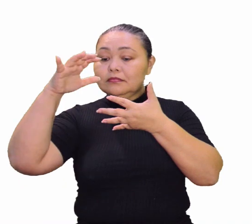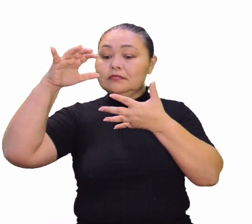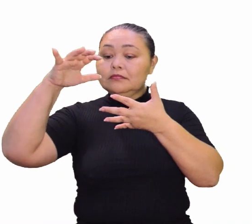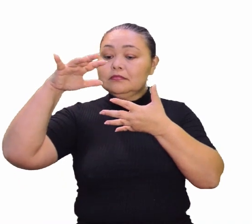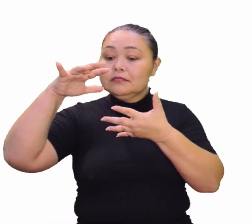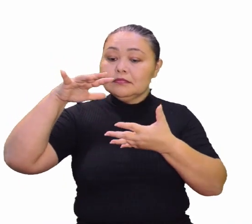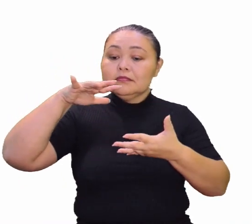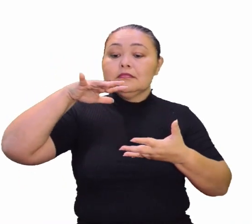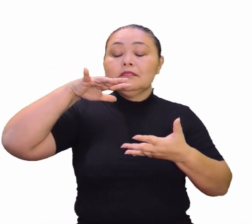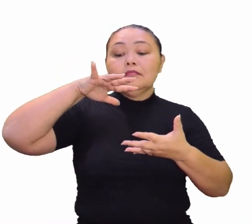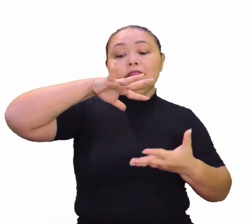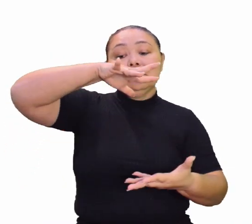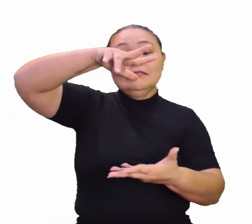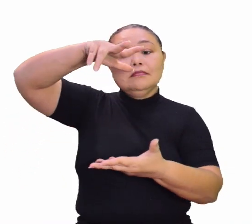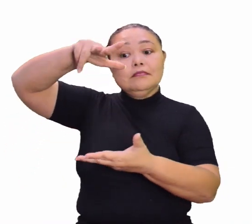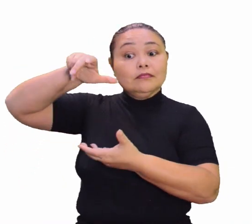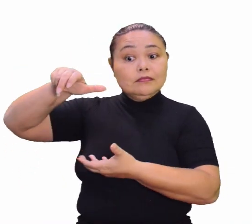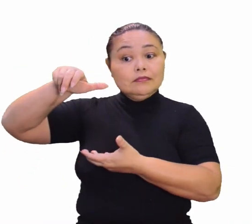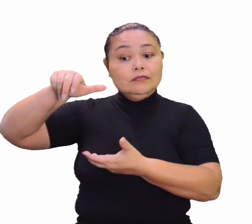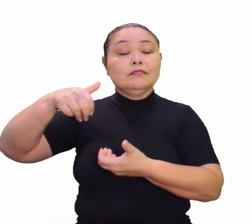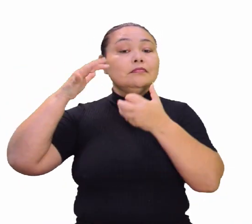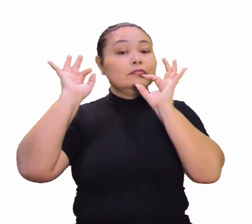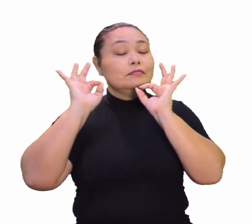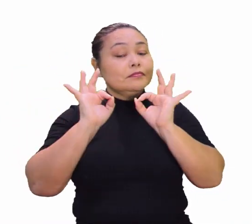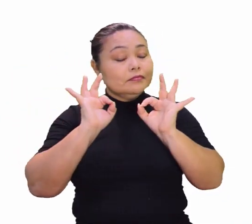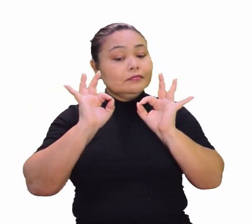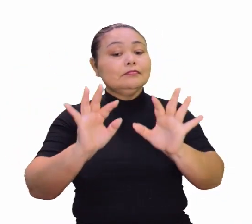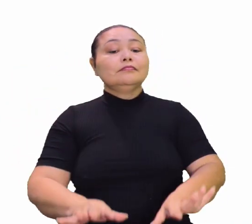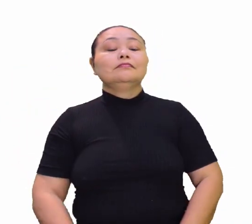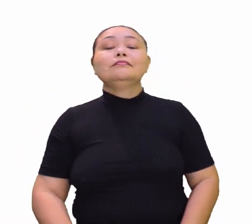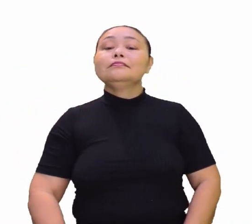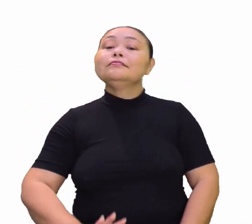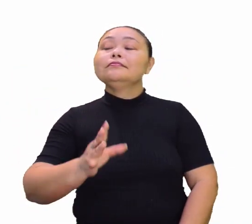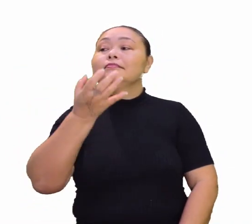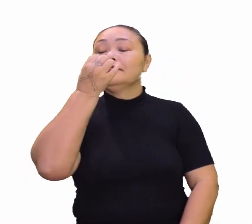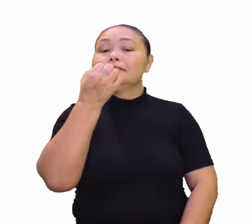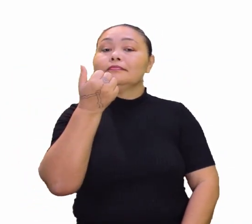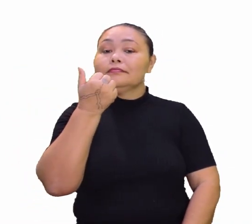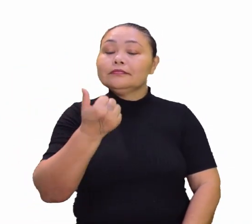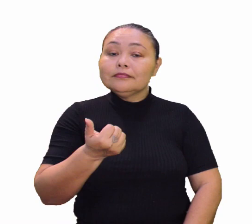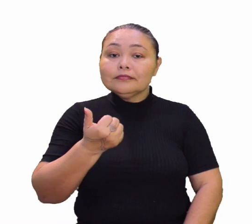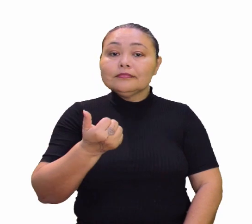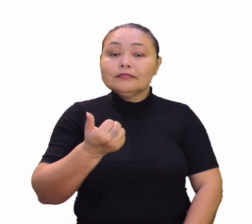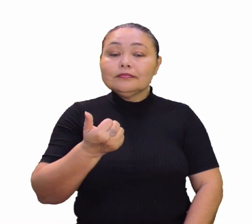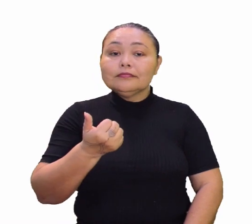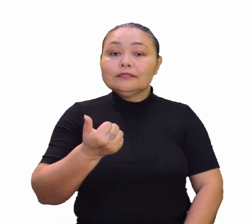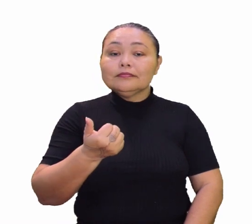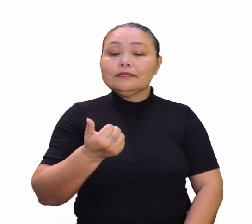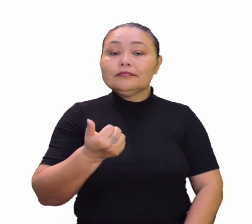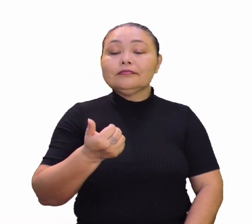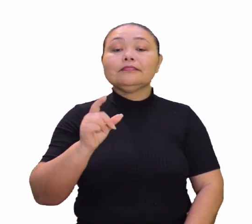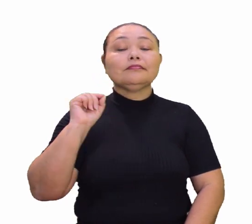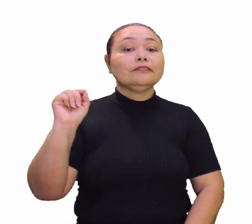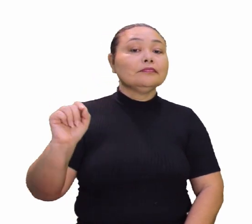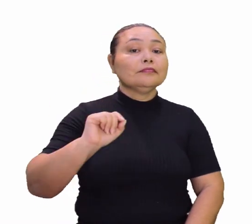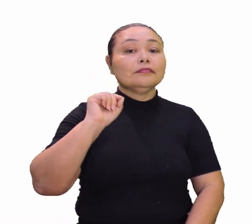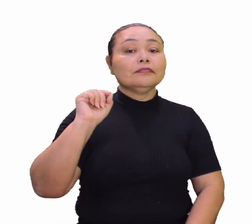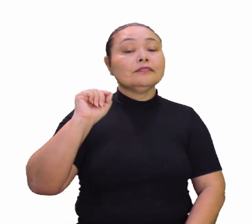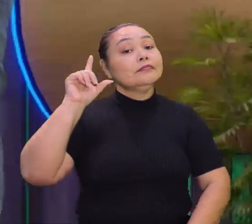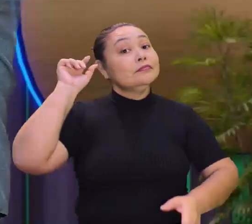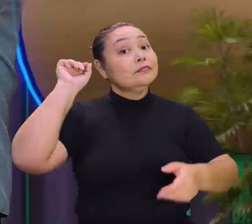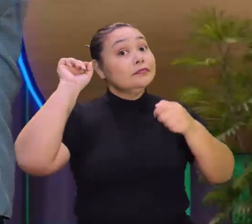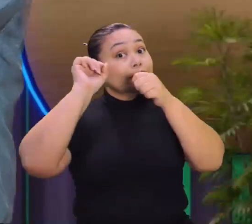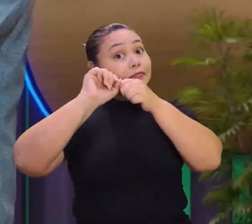escala global. Global. É isso. Muito bem. Então, o que a gente